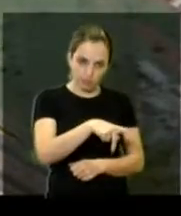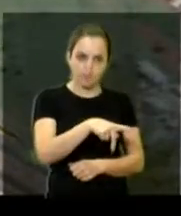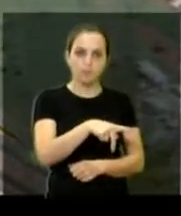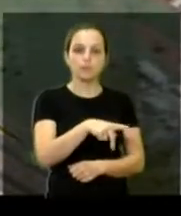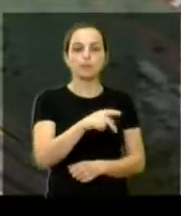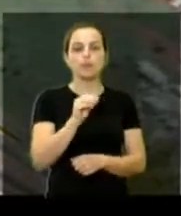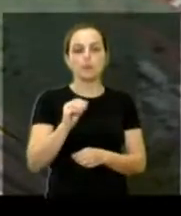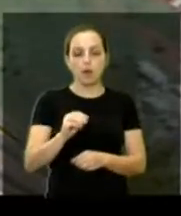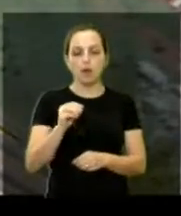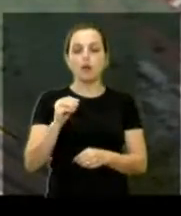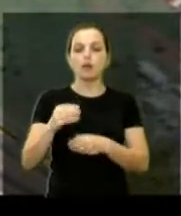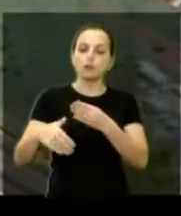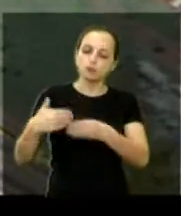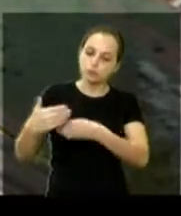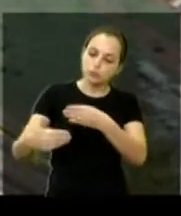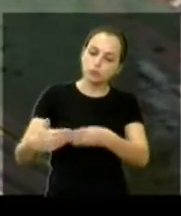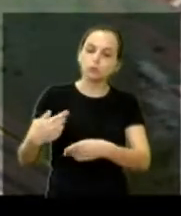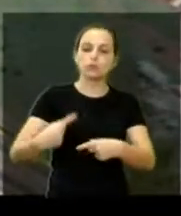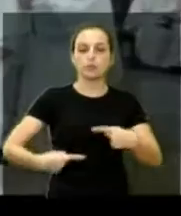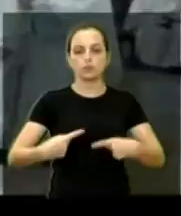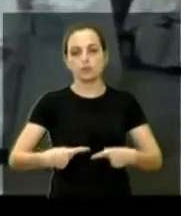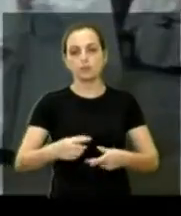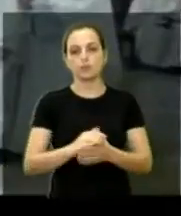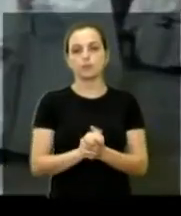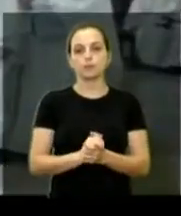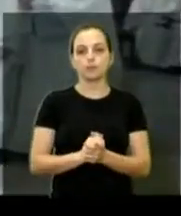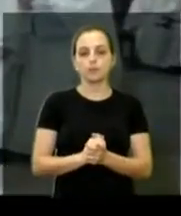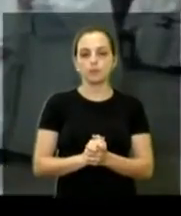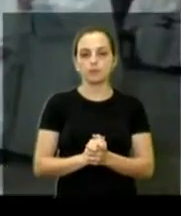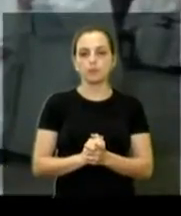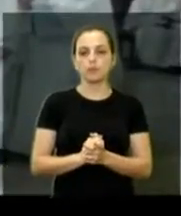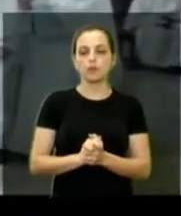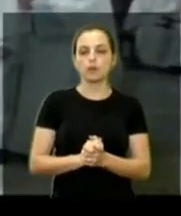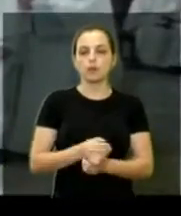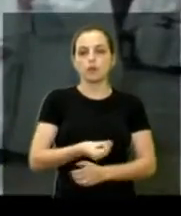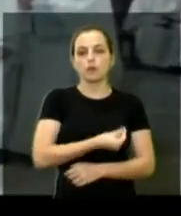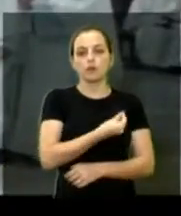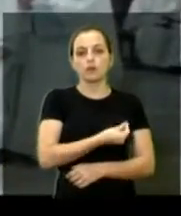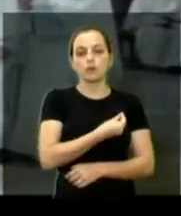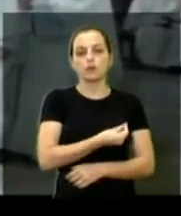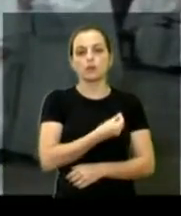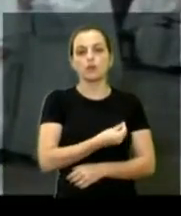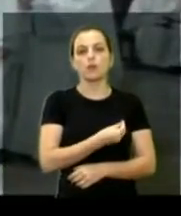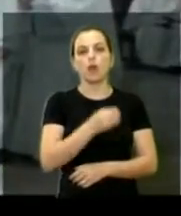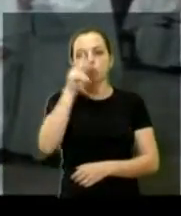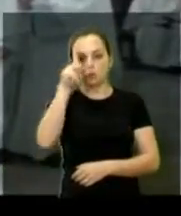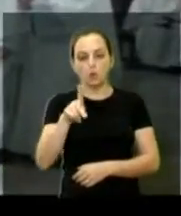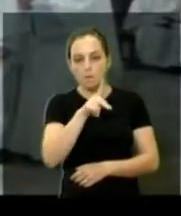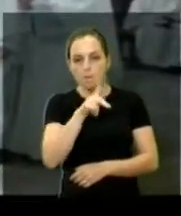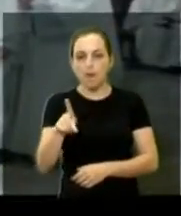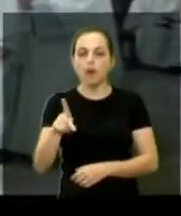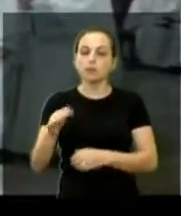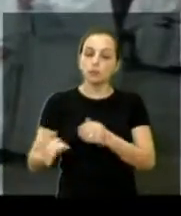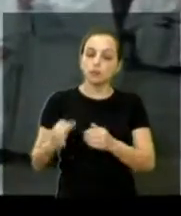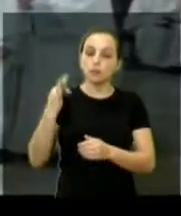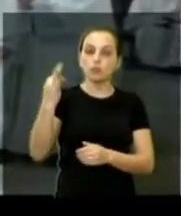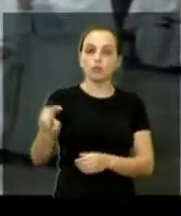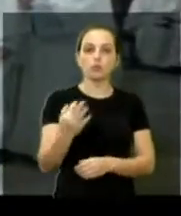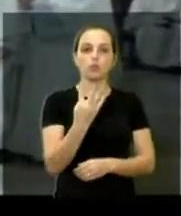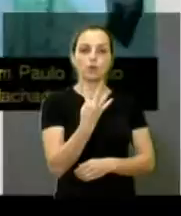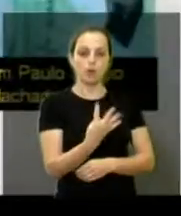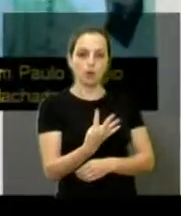para dar andamento nessa discussão. Estivemos também na ordenação presbiterial de quatro diáconos,